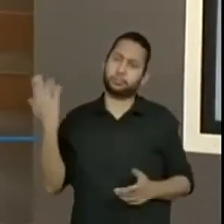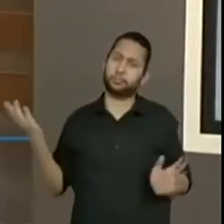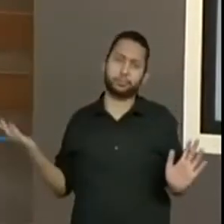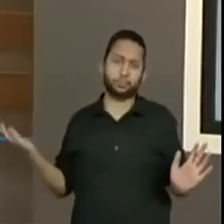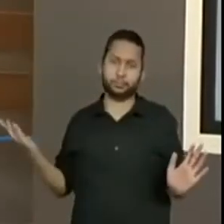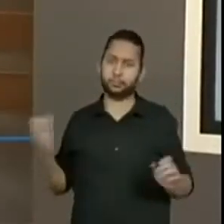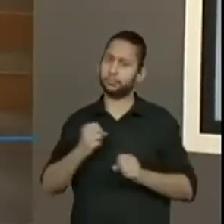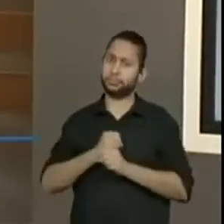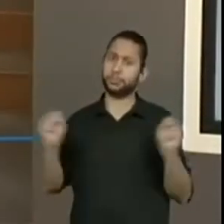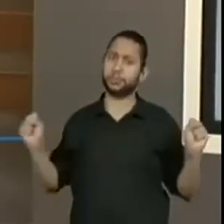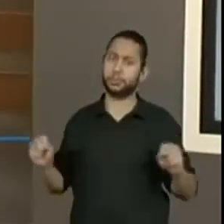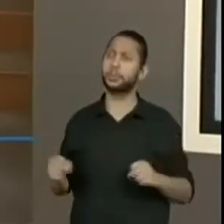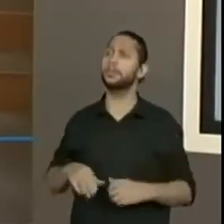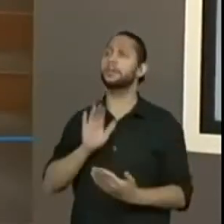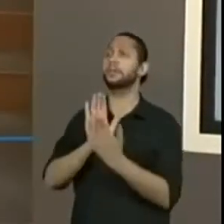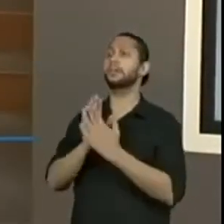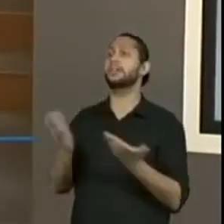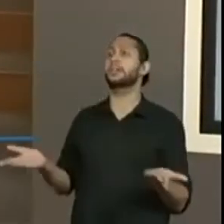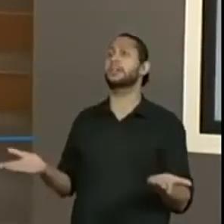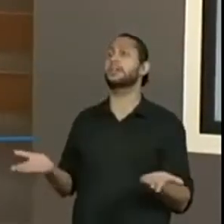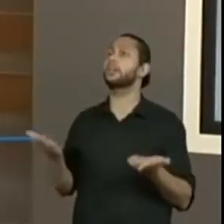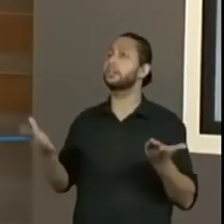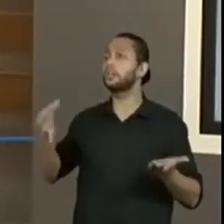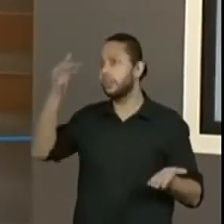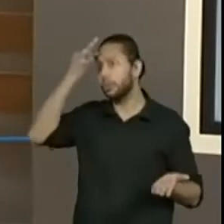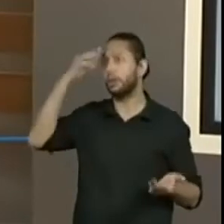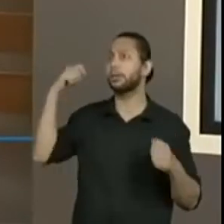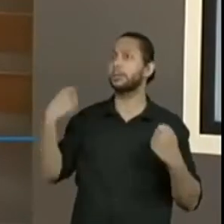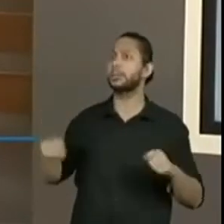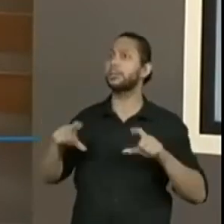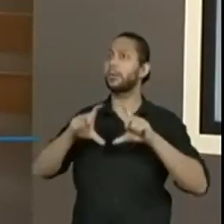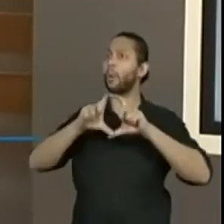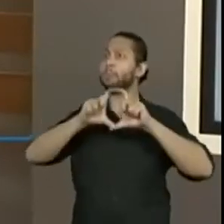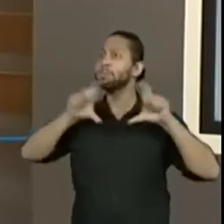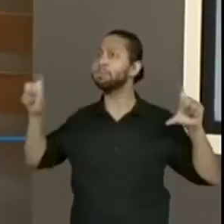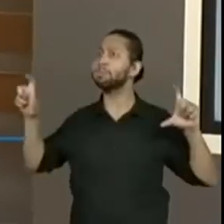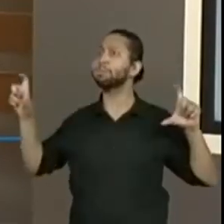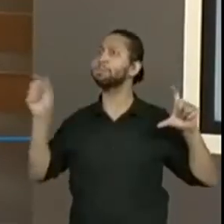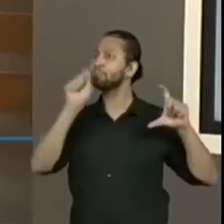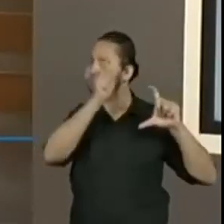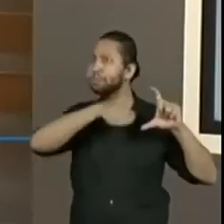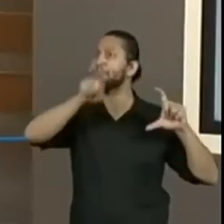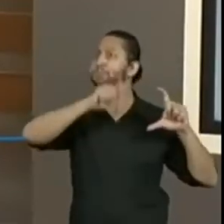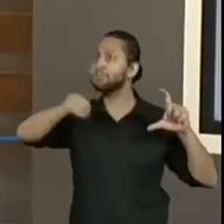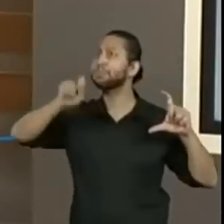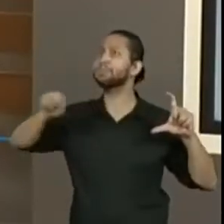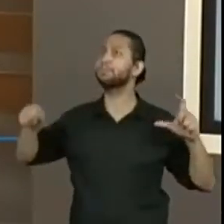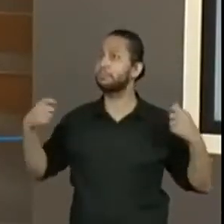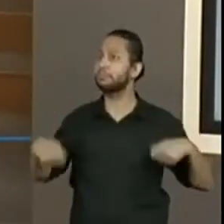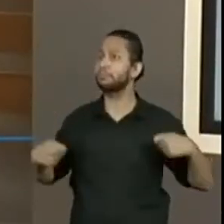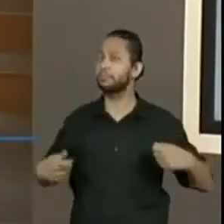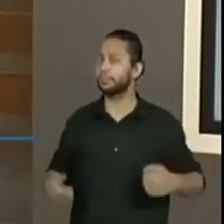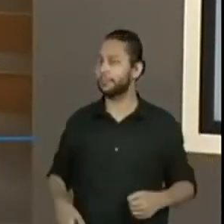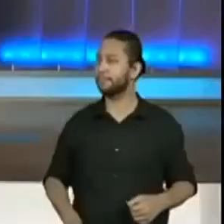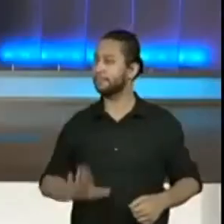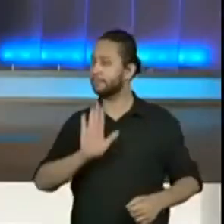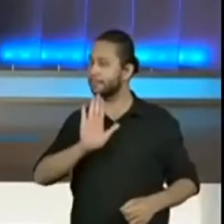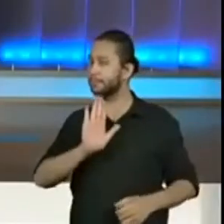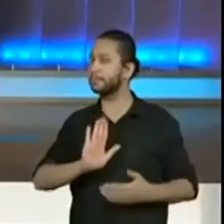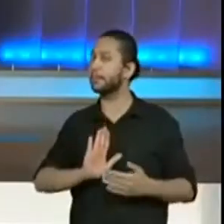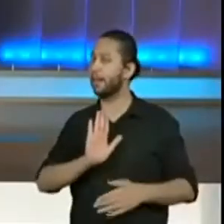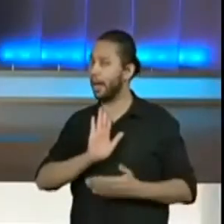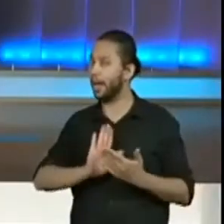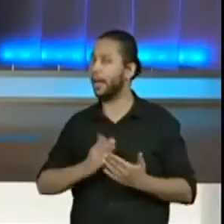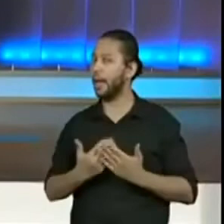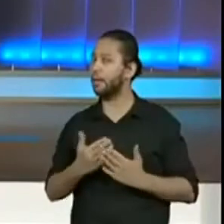hein? Eu vou ter que conversar com esse oráculo. Tem que colocar um quadrado grande para eu poder escrever. Olha, deixa a aula acabar, deixa a